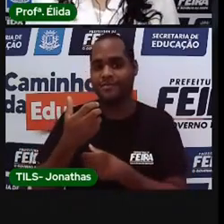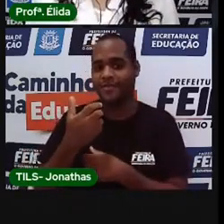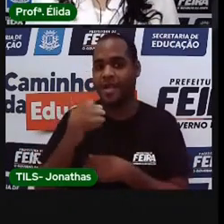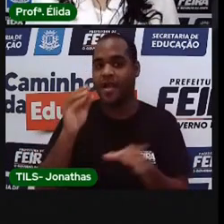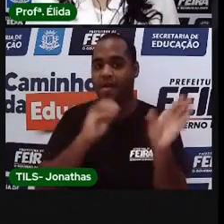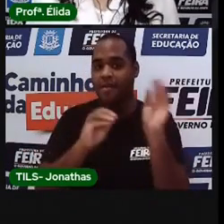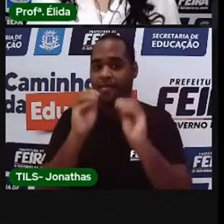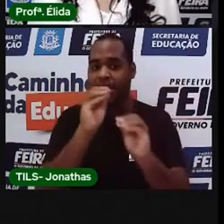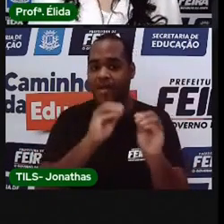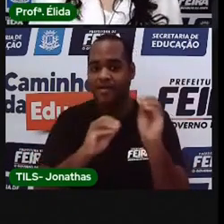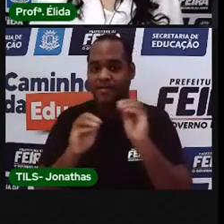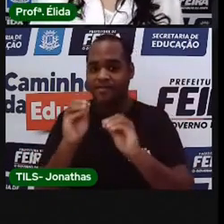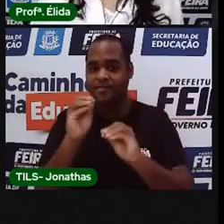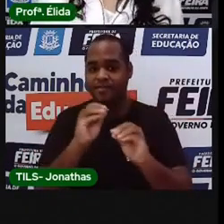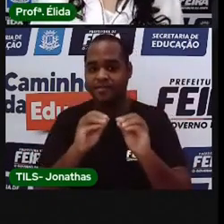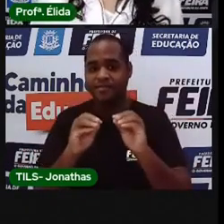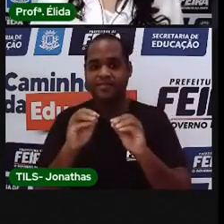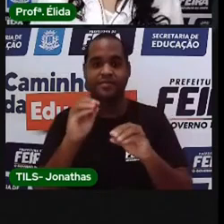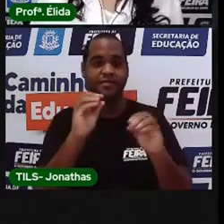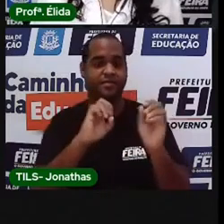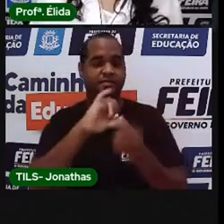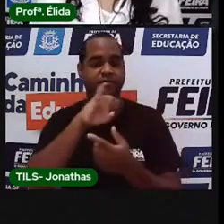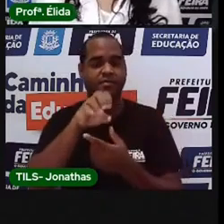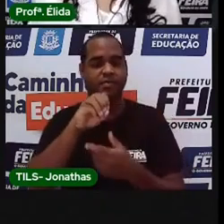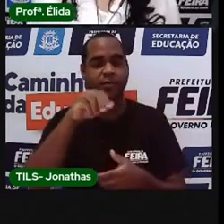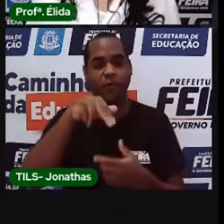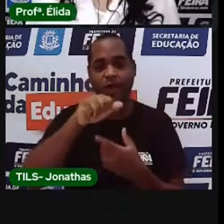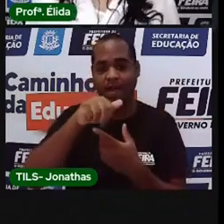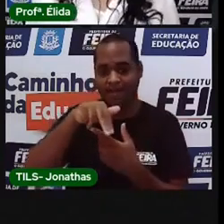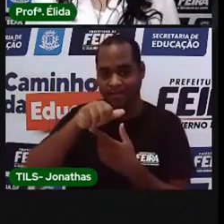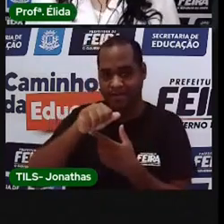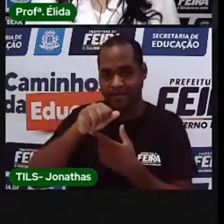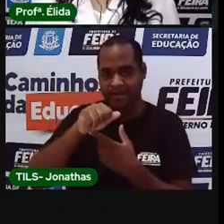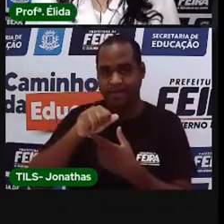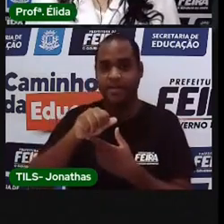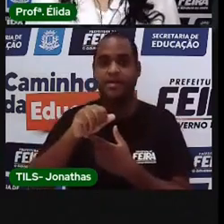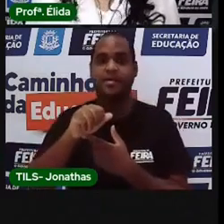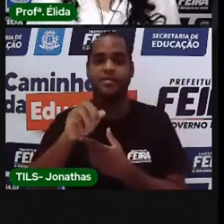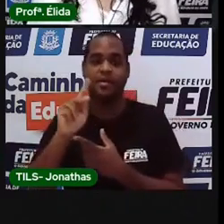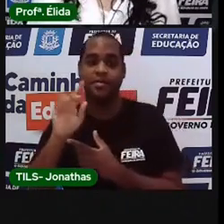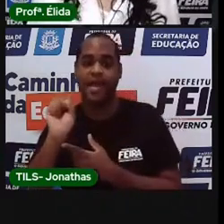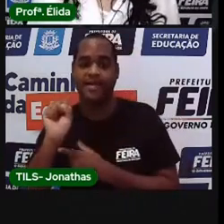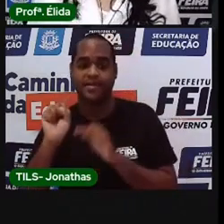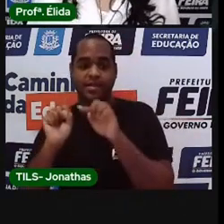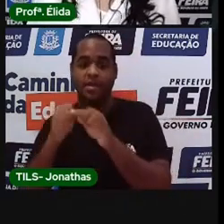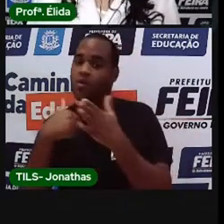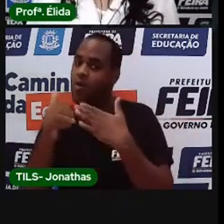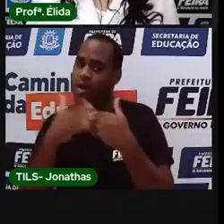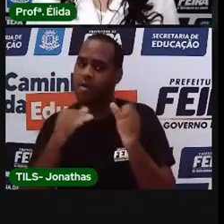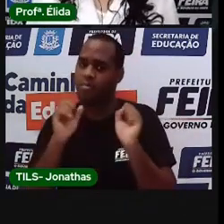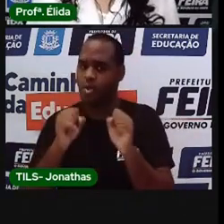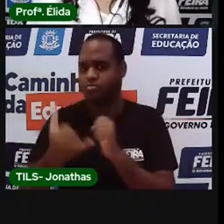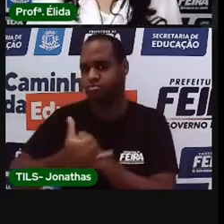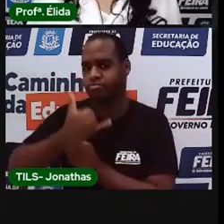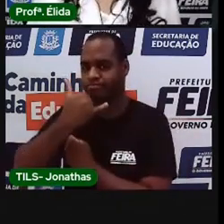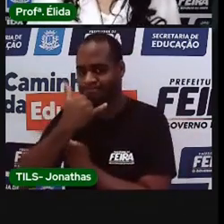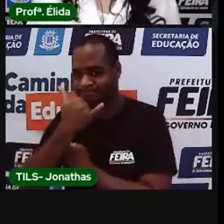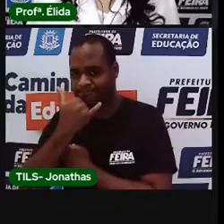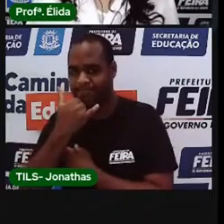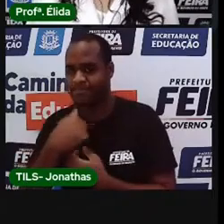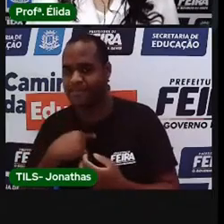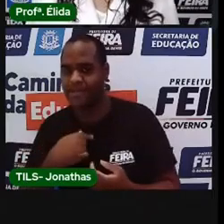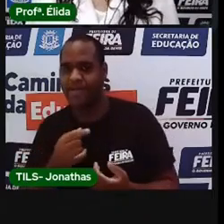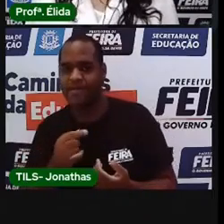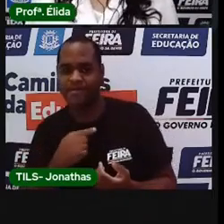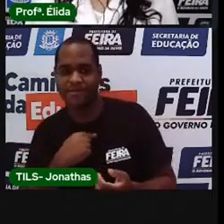Beijos. Joana PS Qualquer coisa me liga. Tô